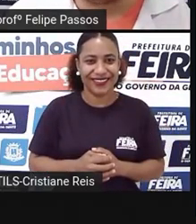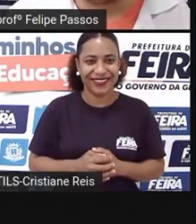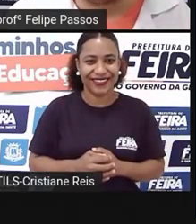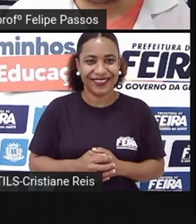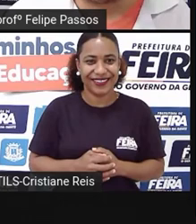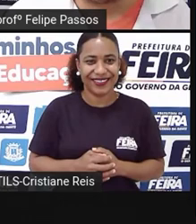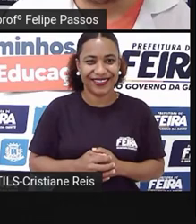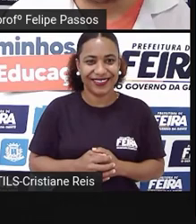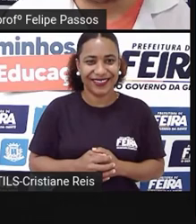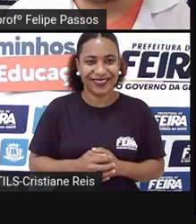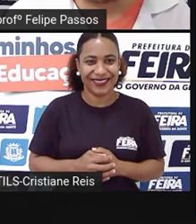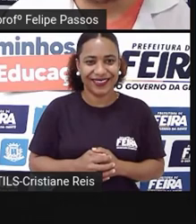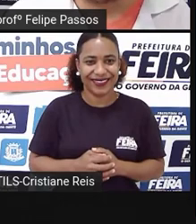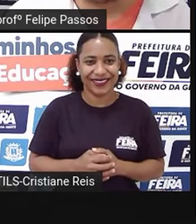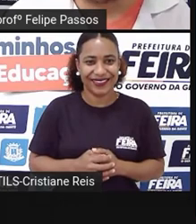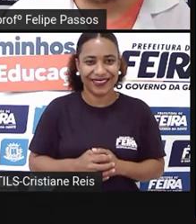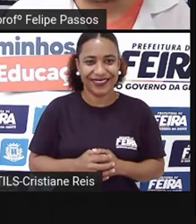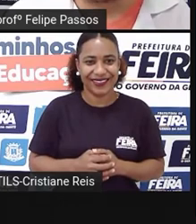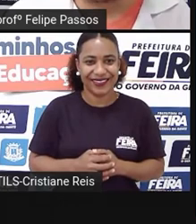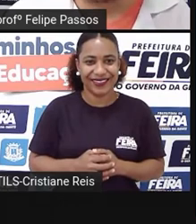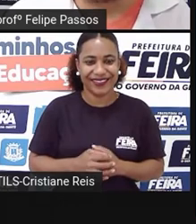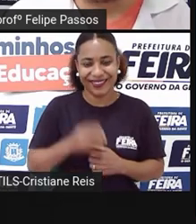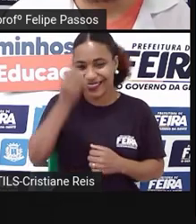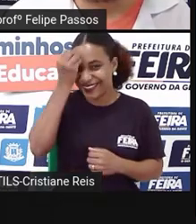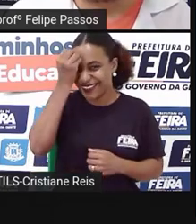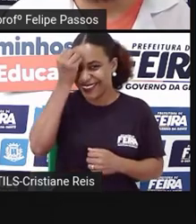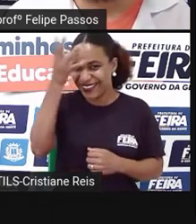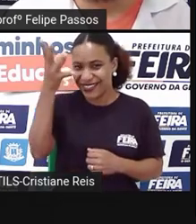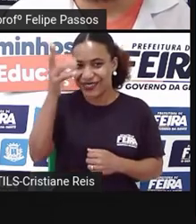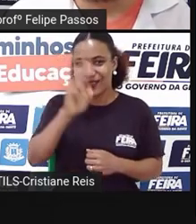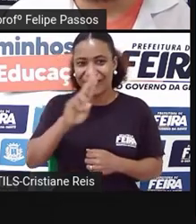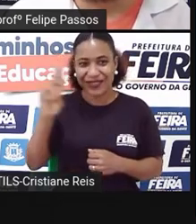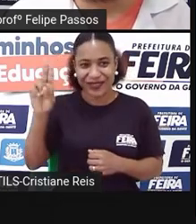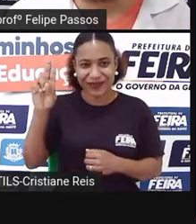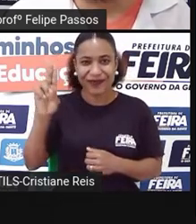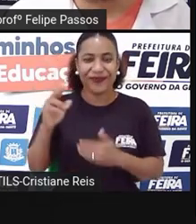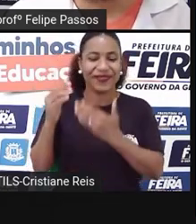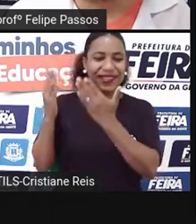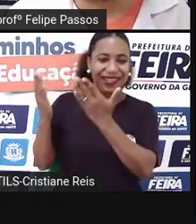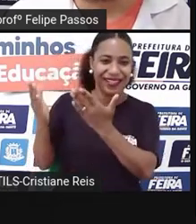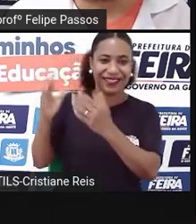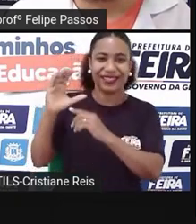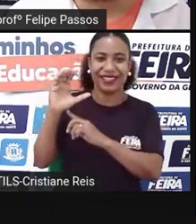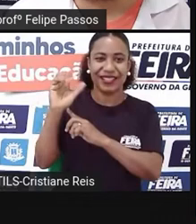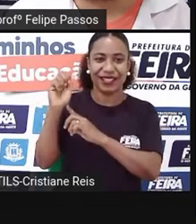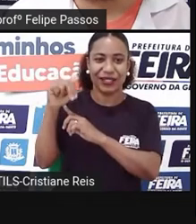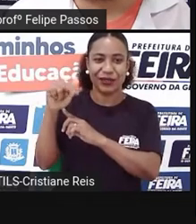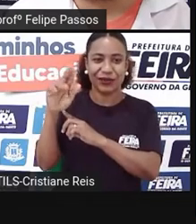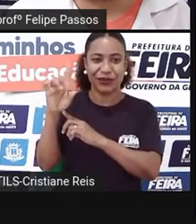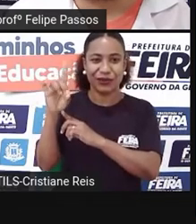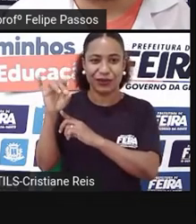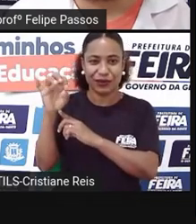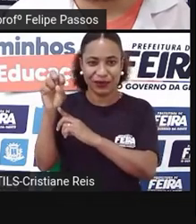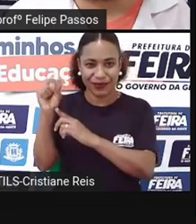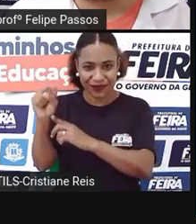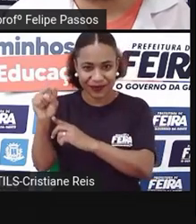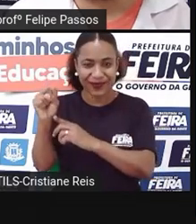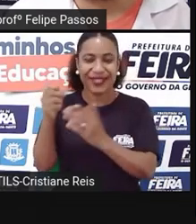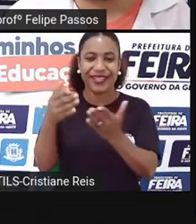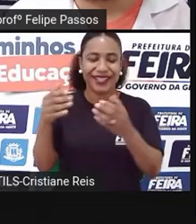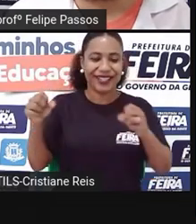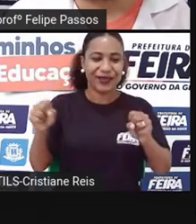Seu... Ah, meu Deus, sumiu da cabeça. É lá de Canudos também. O sonho dele era ser sanfoneiro.